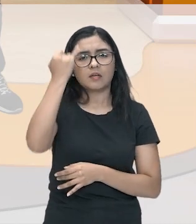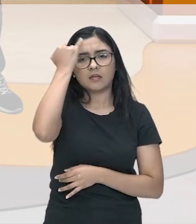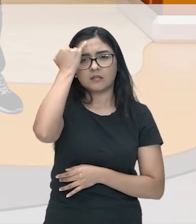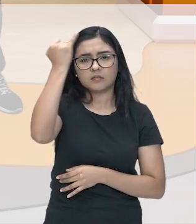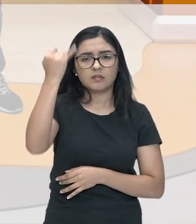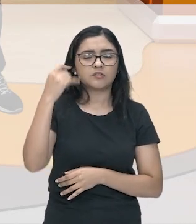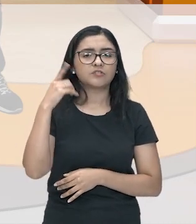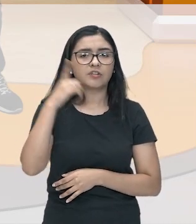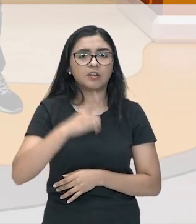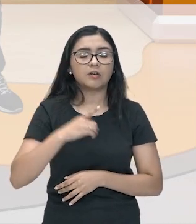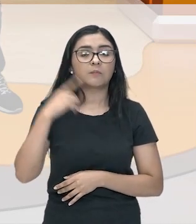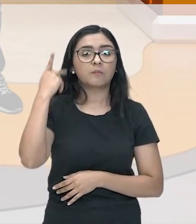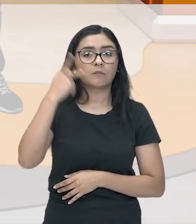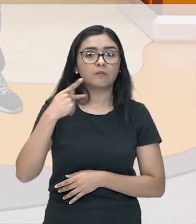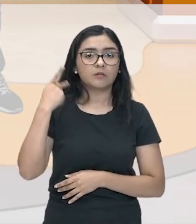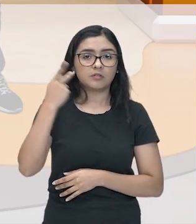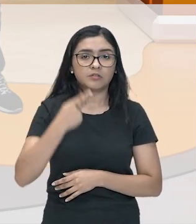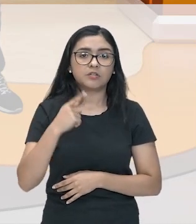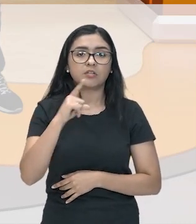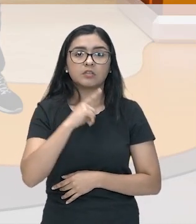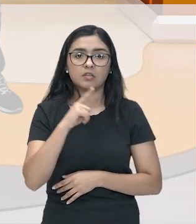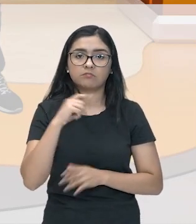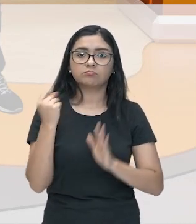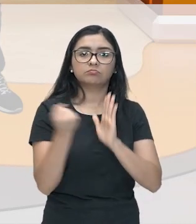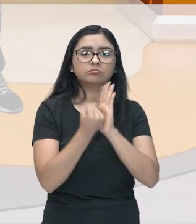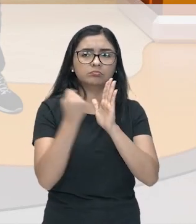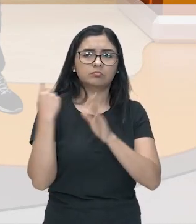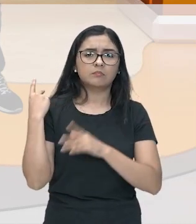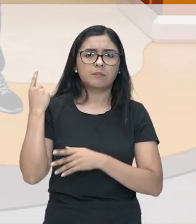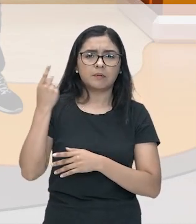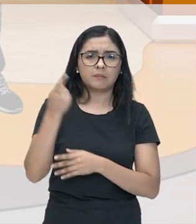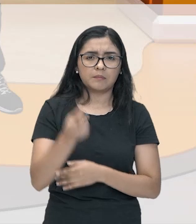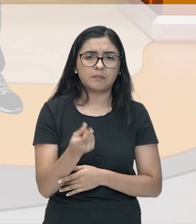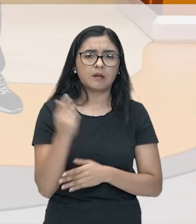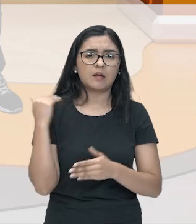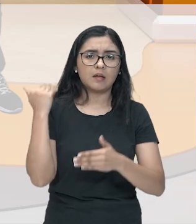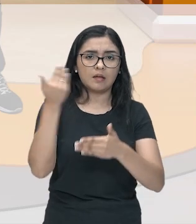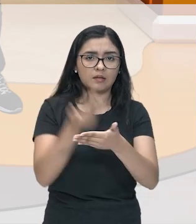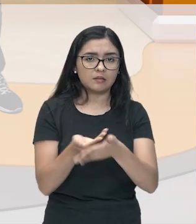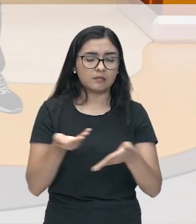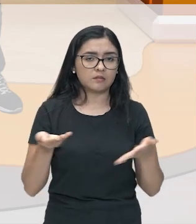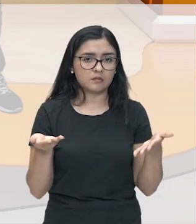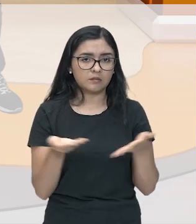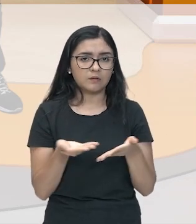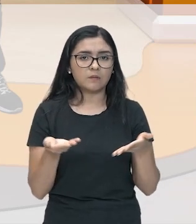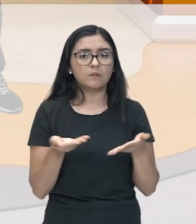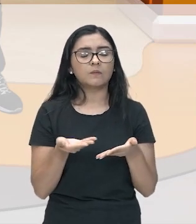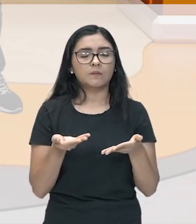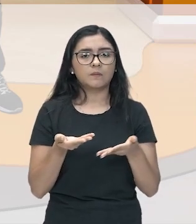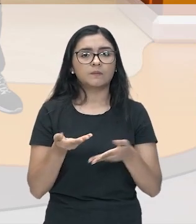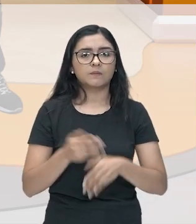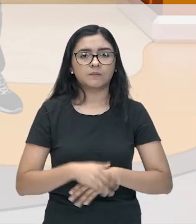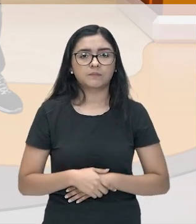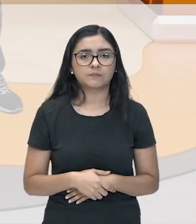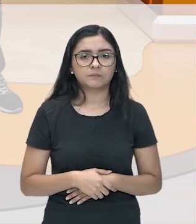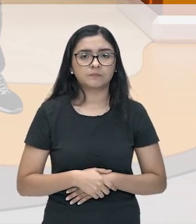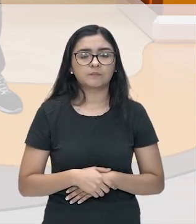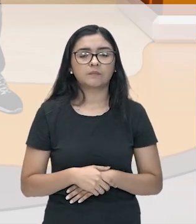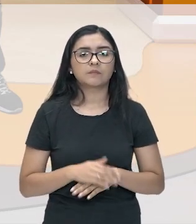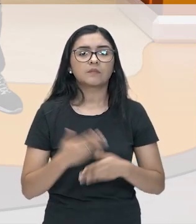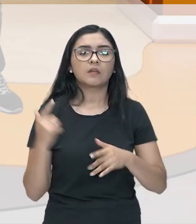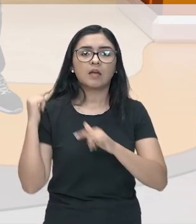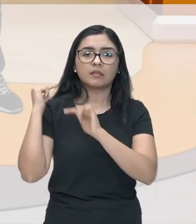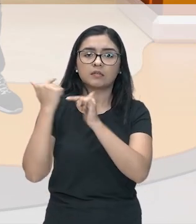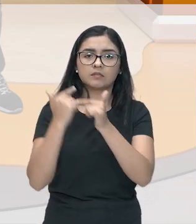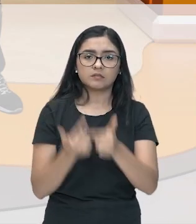política tiveram impacto duradouro que ainda é sentido até os dias atuais. A tradição